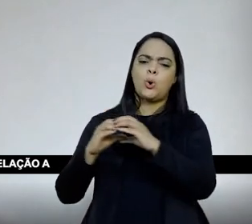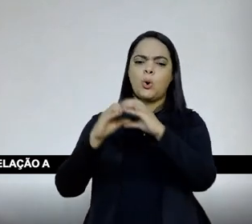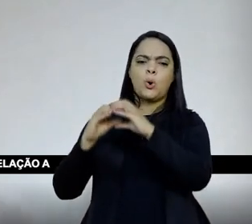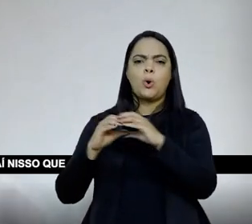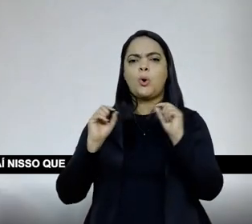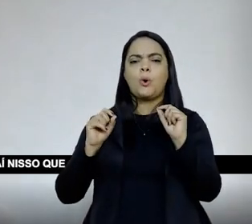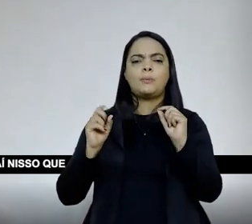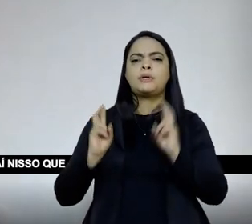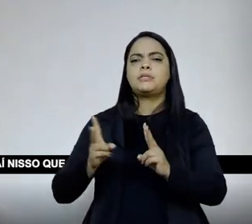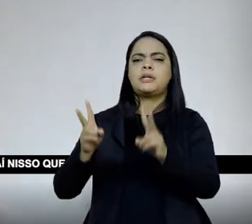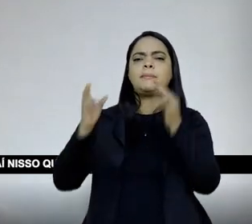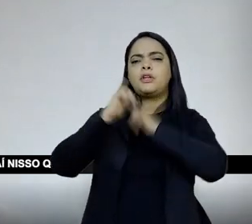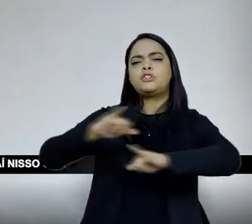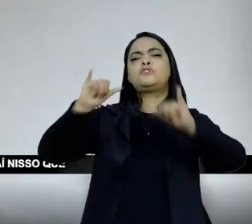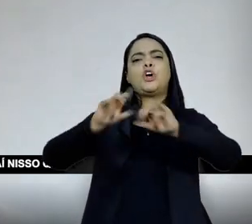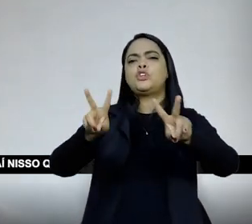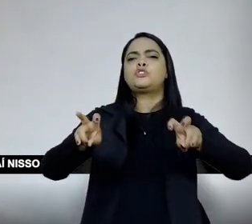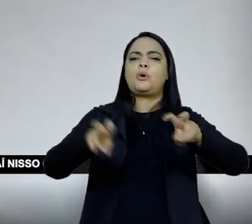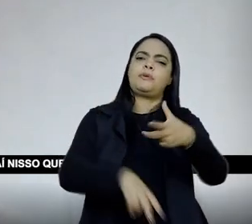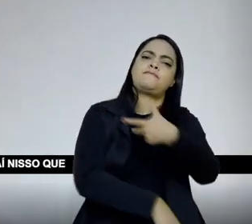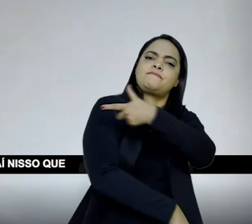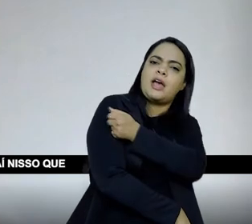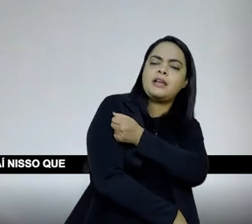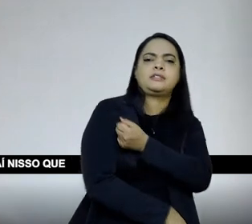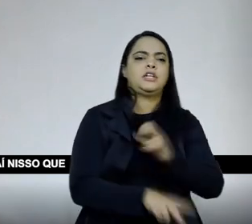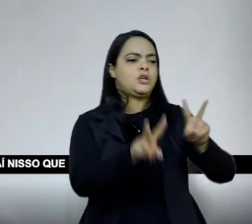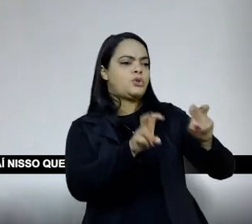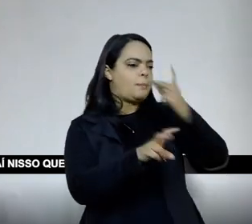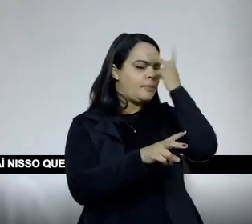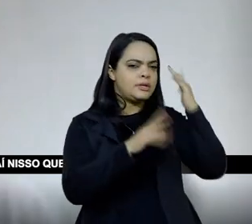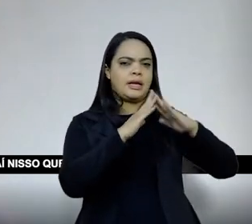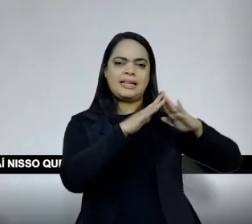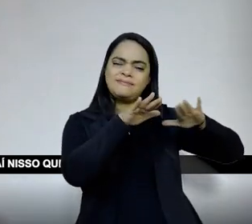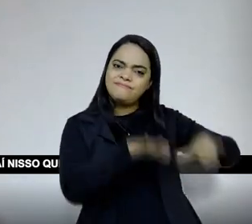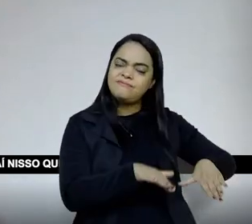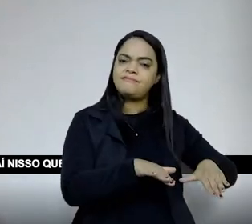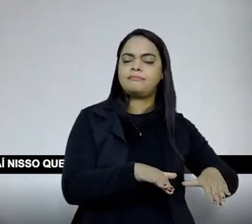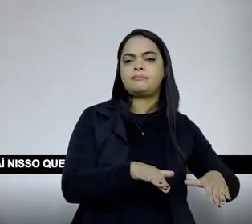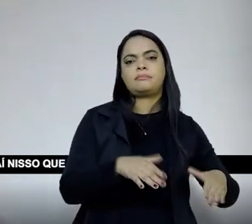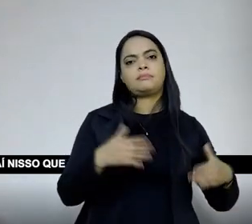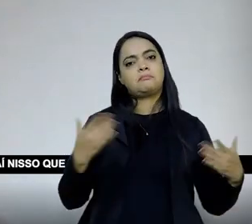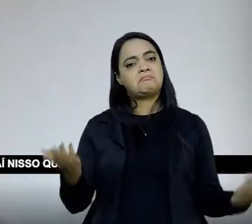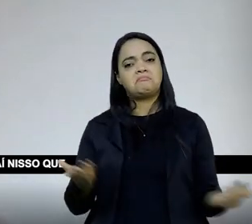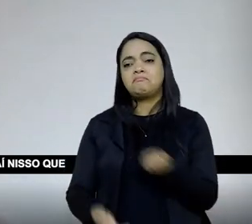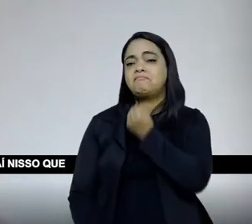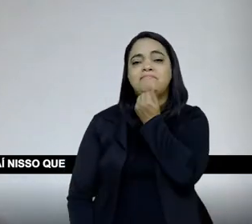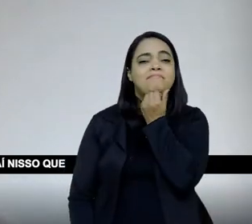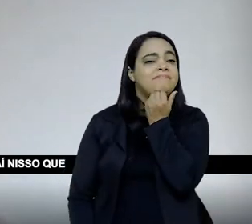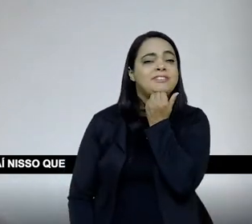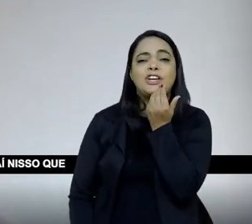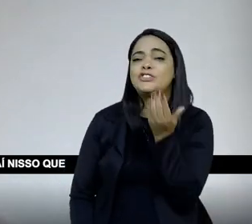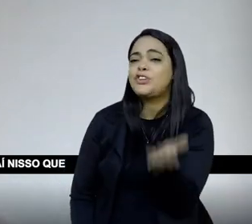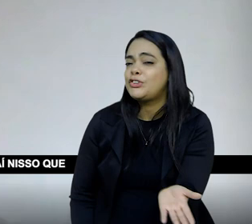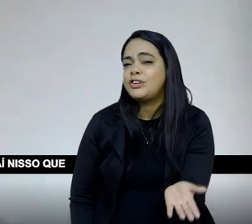ostensiva em relação à vacina, em relação às pessoas ficarem em casa, etc., não surtiu efeito para boa